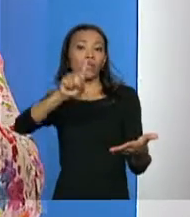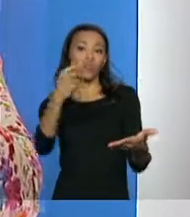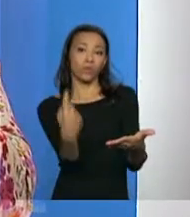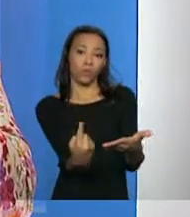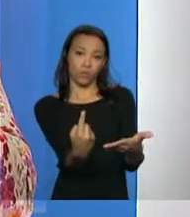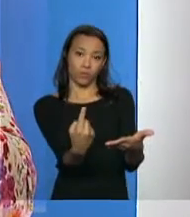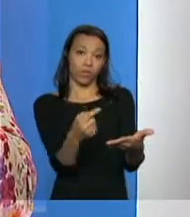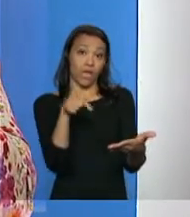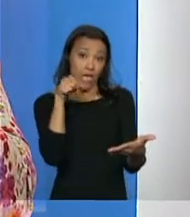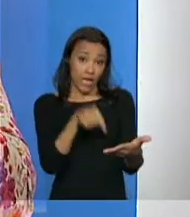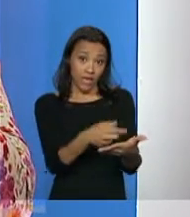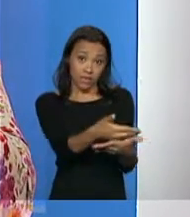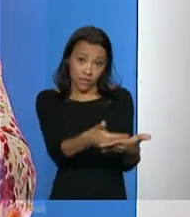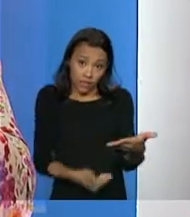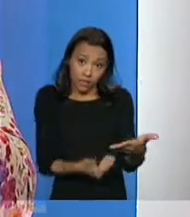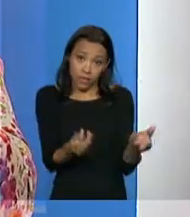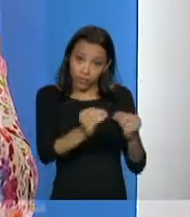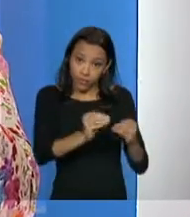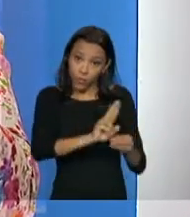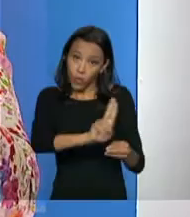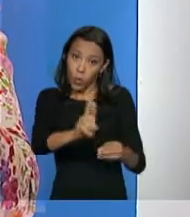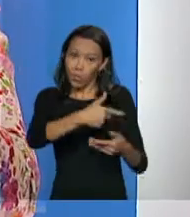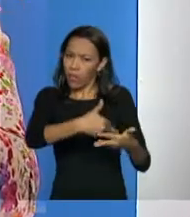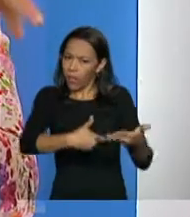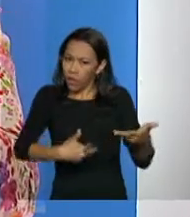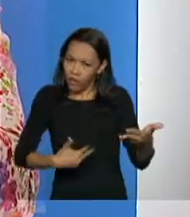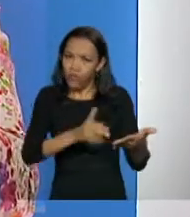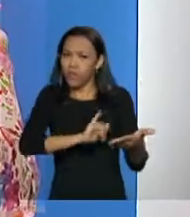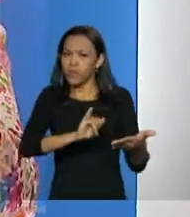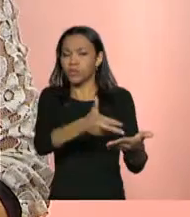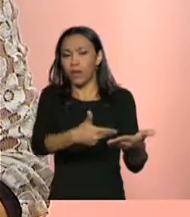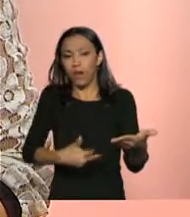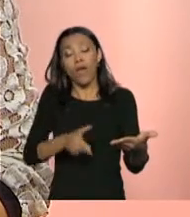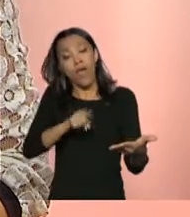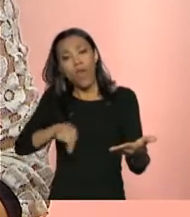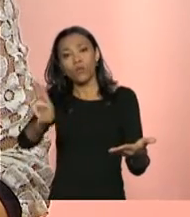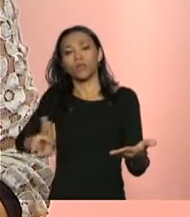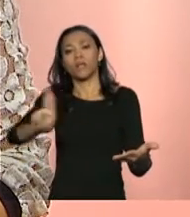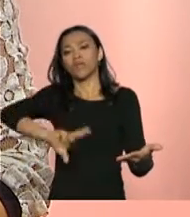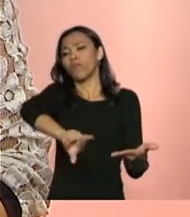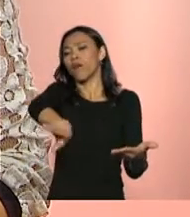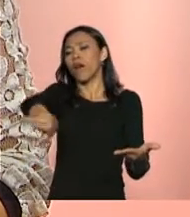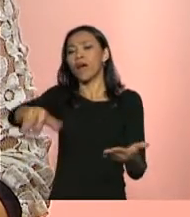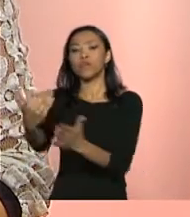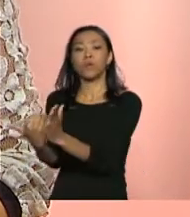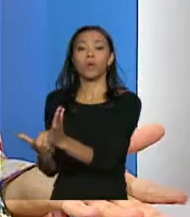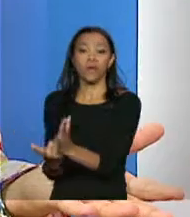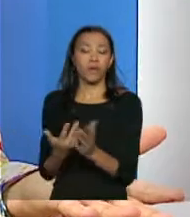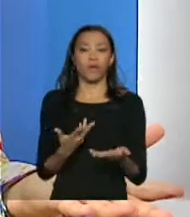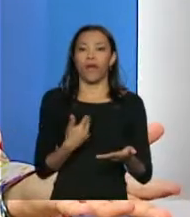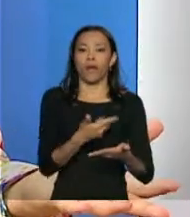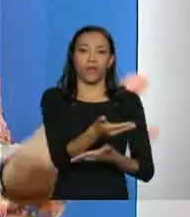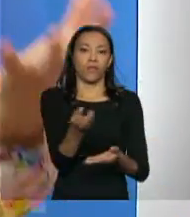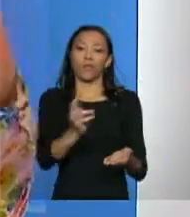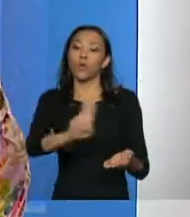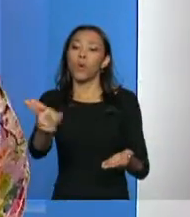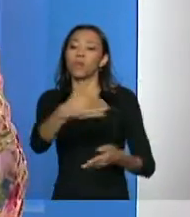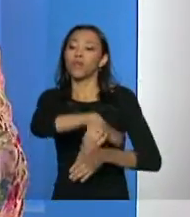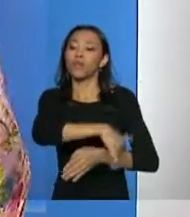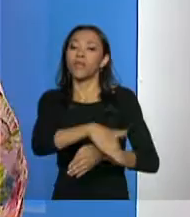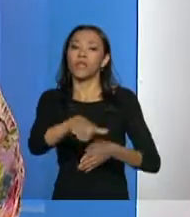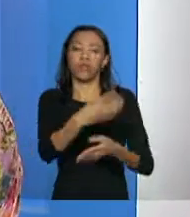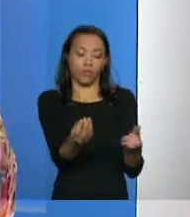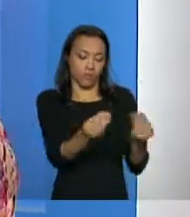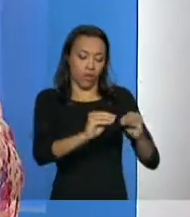o Cadastro, ele só é vivo quando utilizado pelos programas. Ninguém faz um Cadastro para ficar lá o Cadastro. Faz o